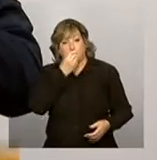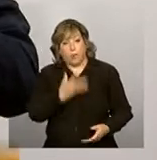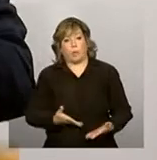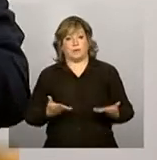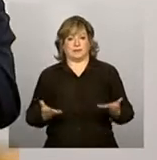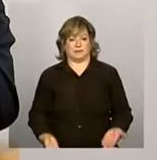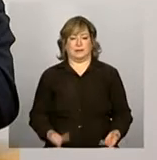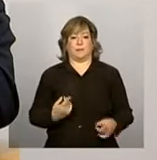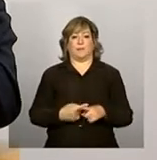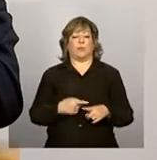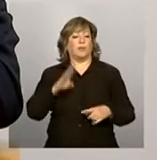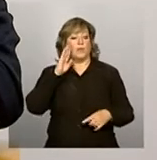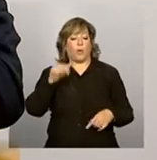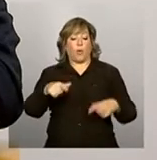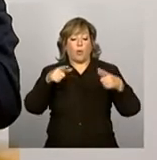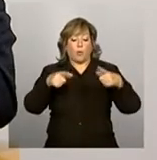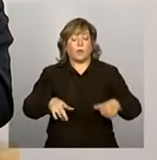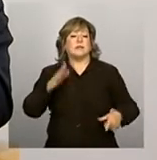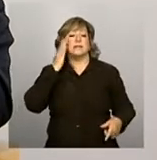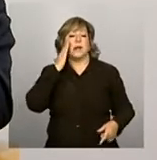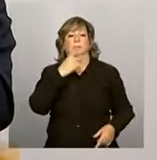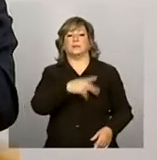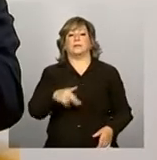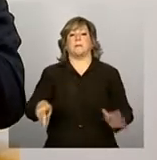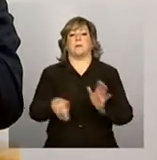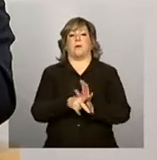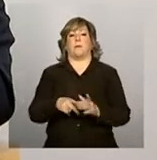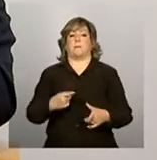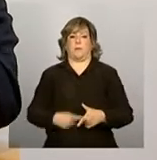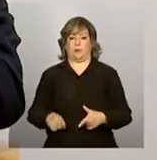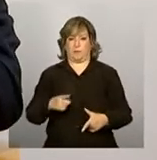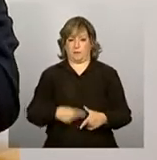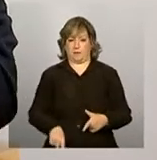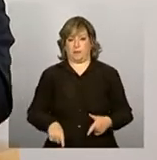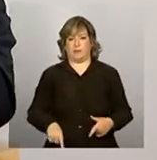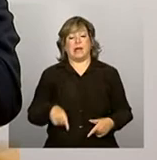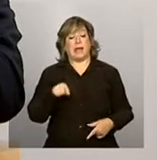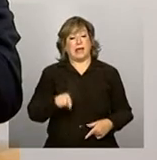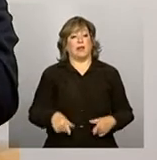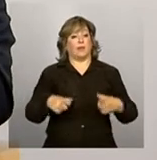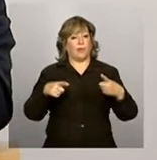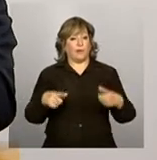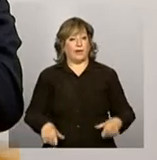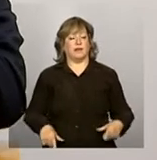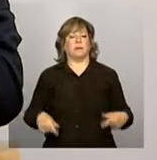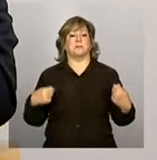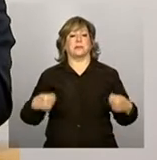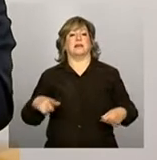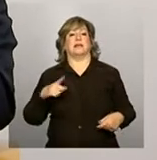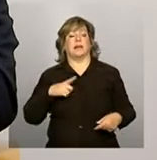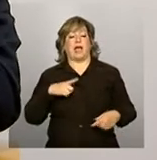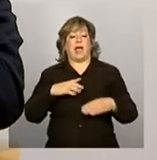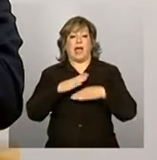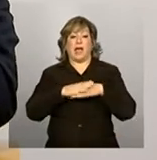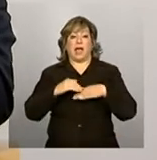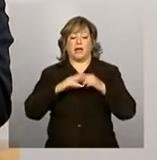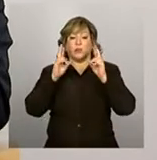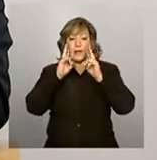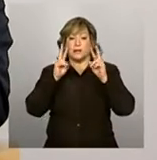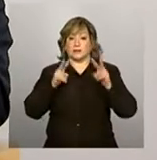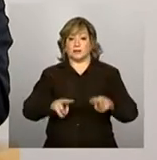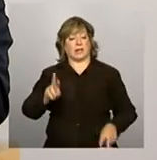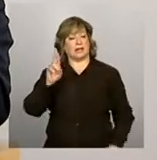é a localidade que sabe dos seus problemas e é a localidade que tem que ter carinho e atenção e